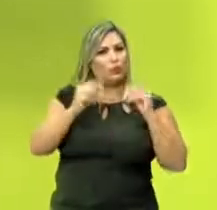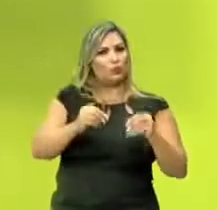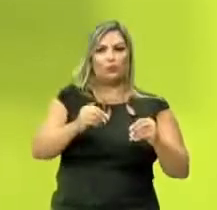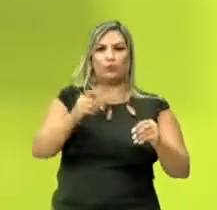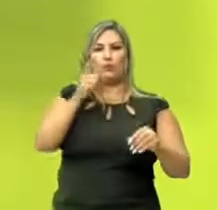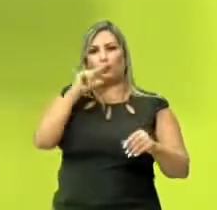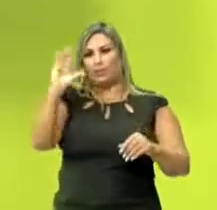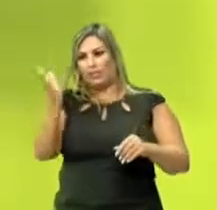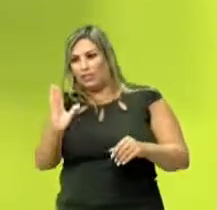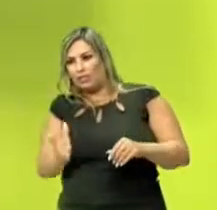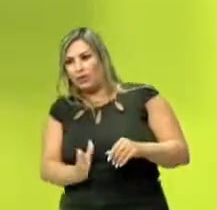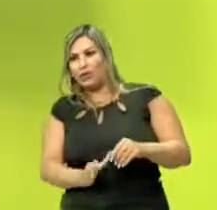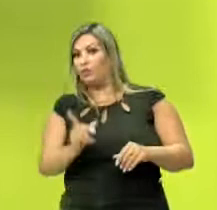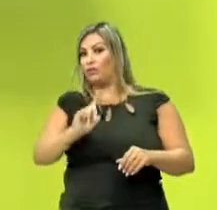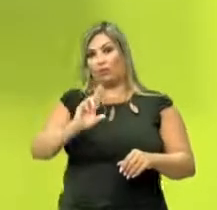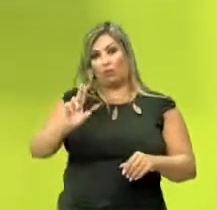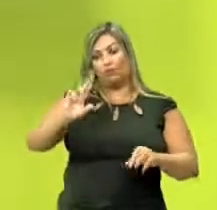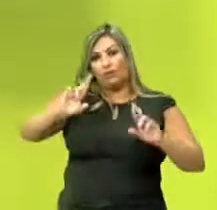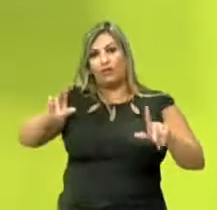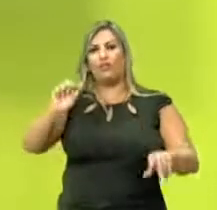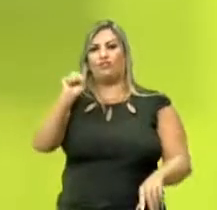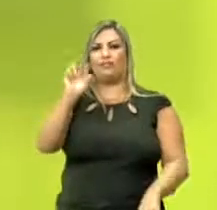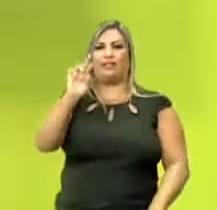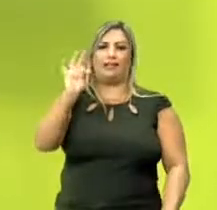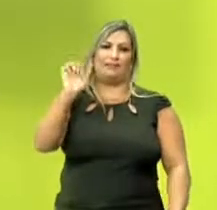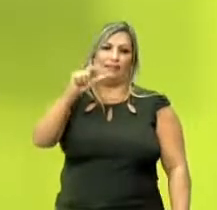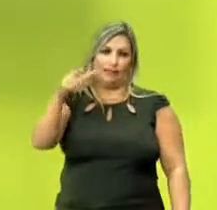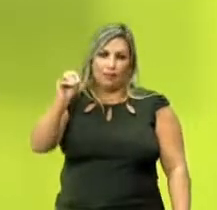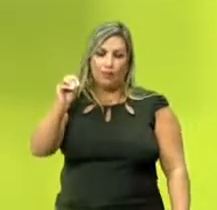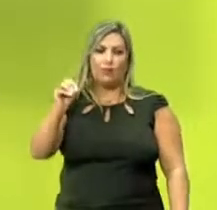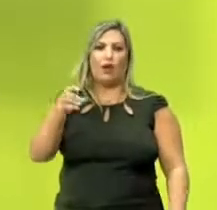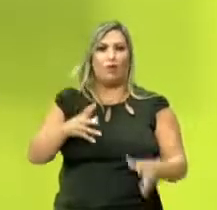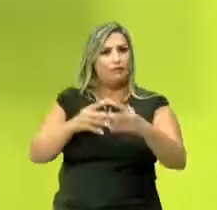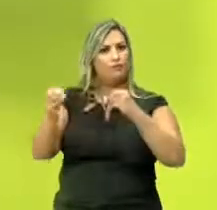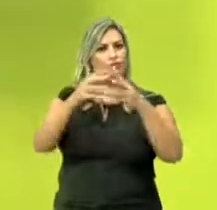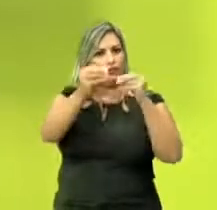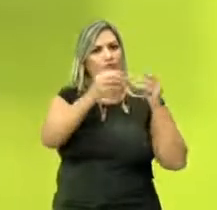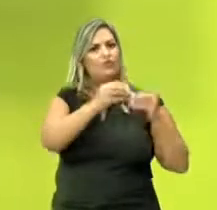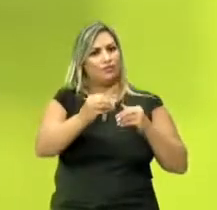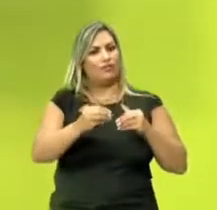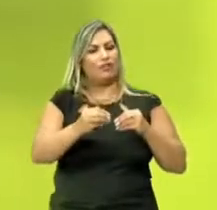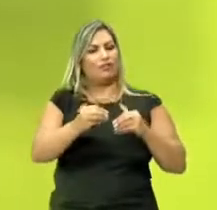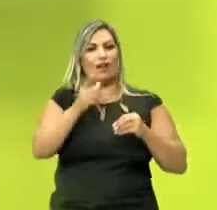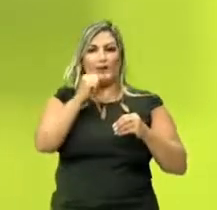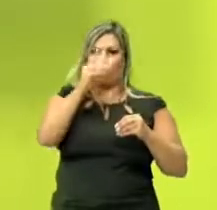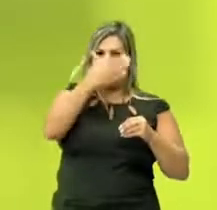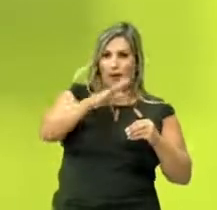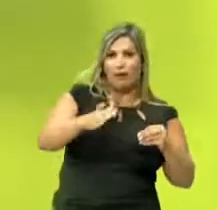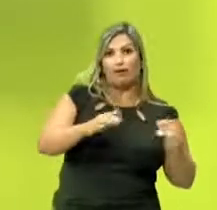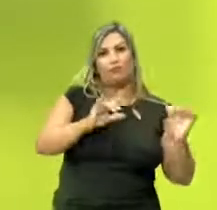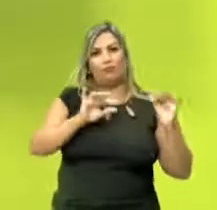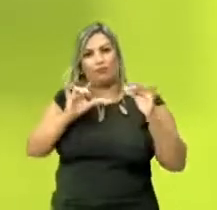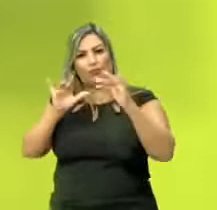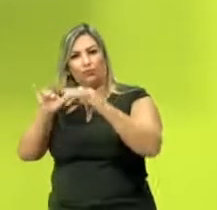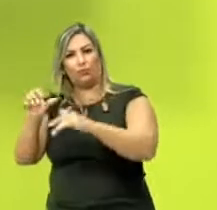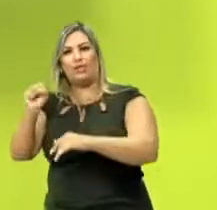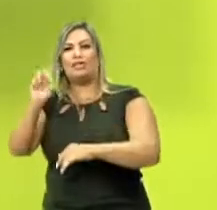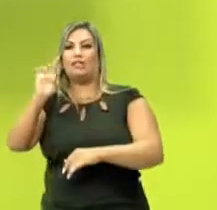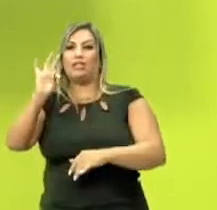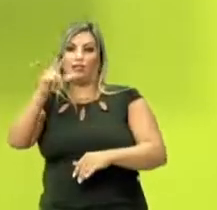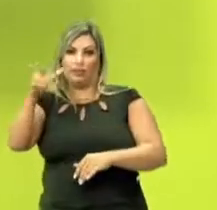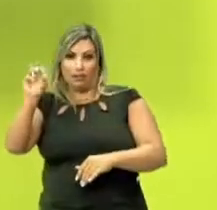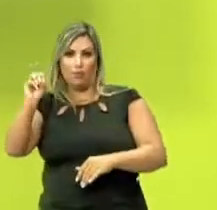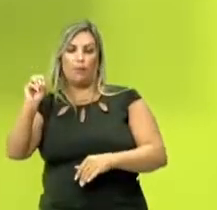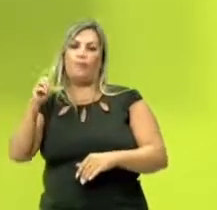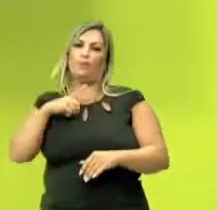não é litoral era chamado de sertão. E eles fugiam do litoral onde estavam trabalhando nesses engenhos e corriam em direção